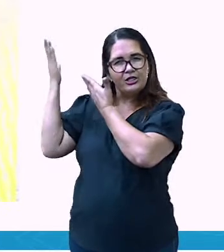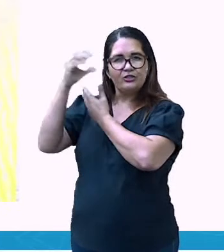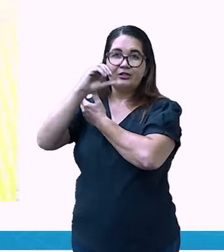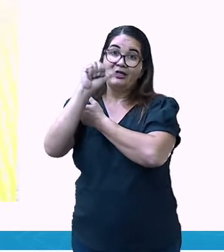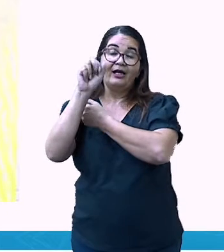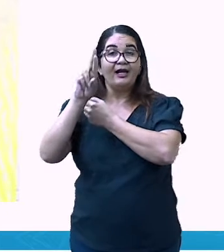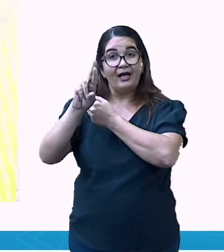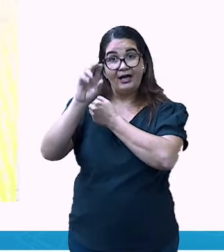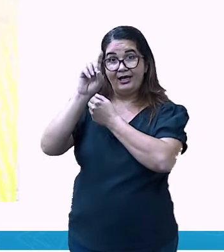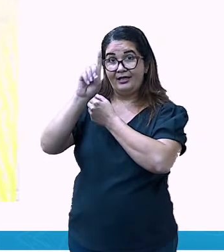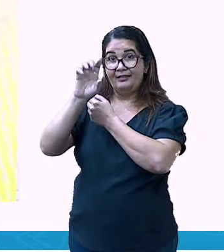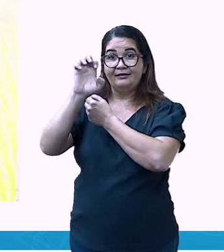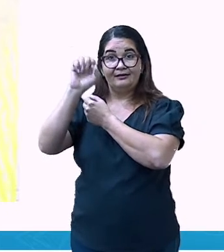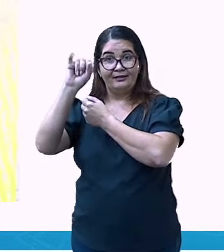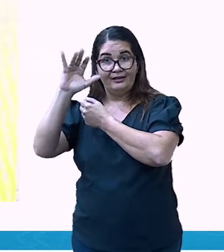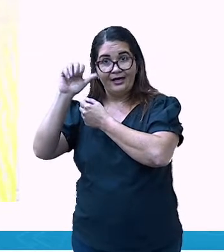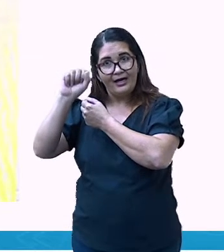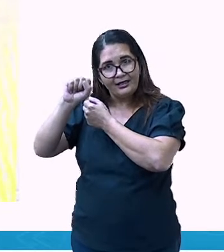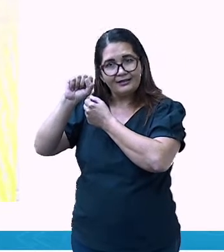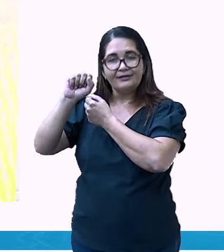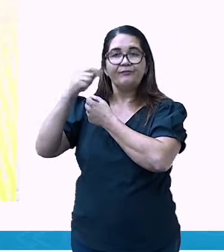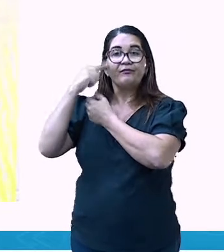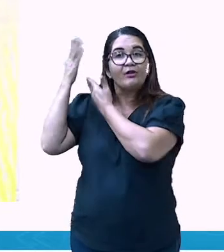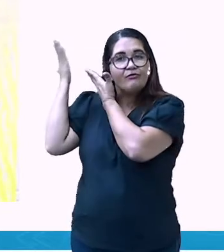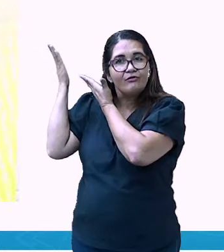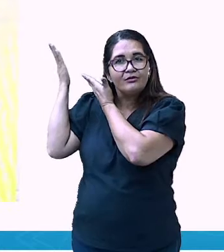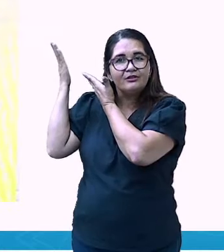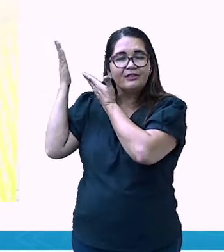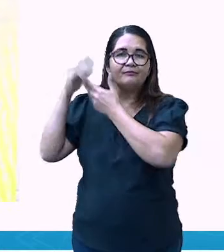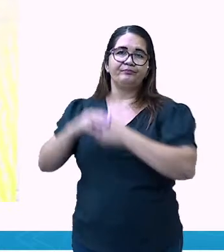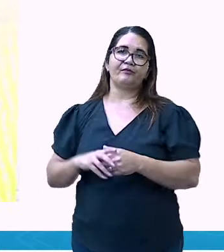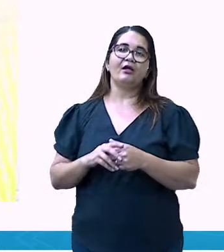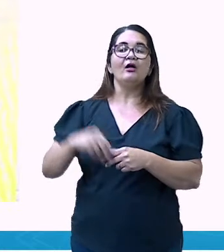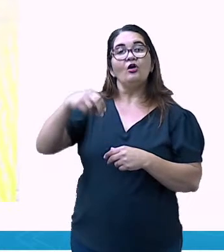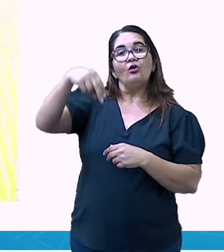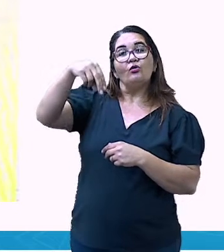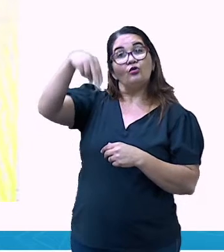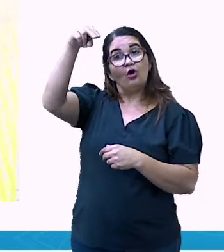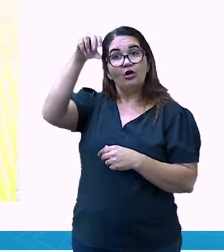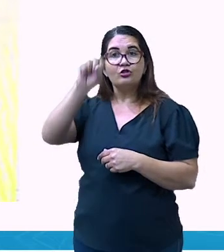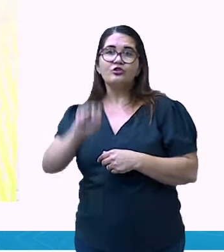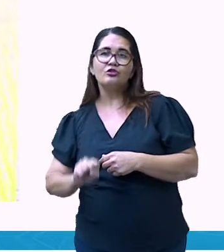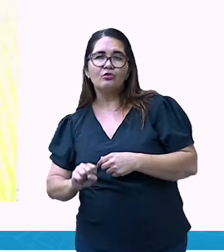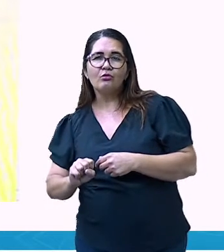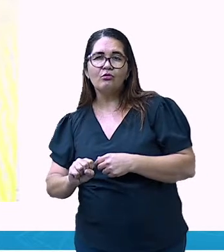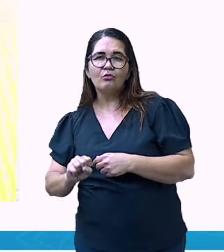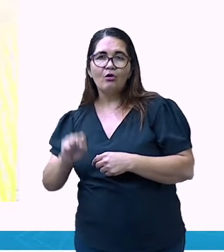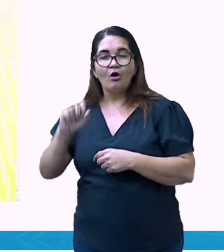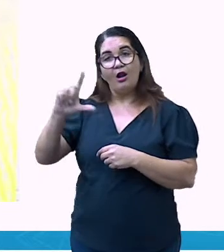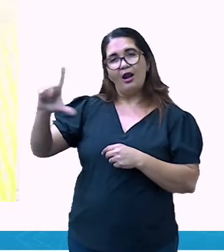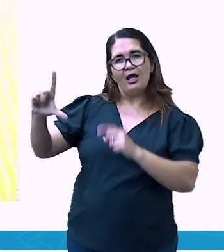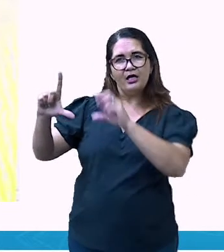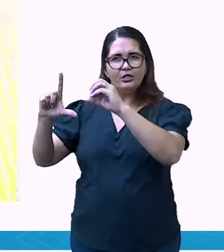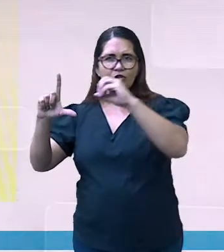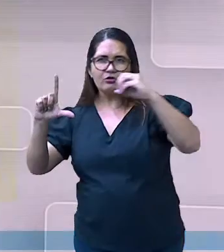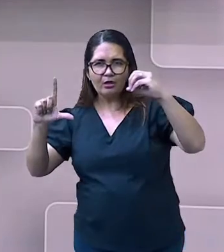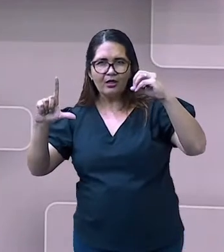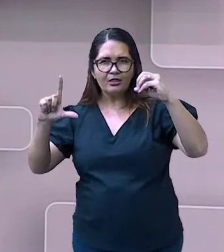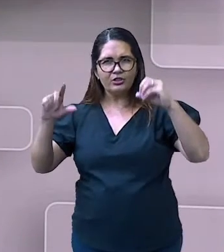antiguidade, então, eles são muito importantes. Tem situações que, descobertas feitas, né,